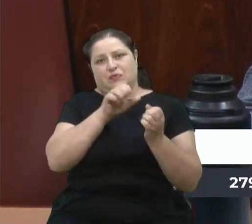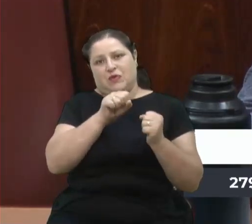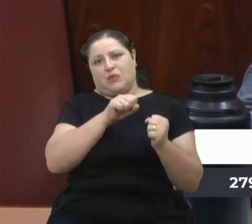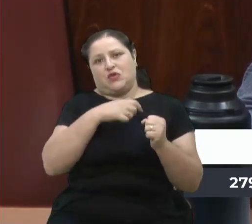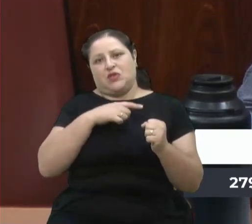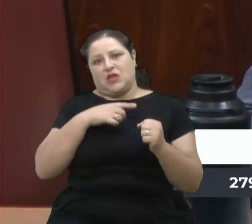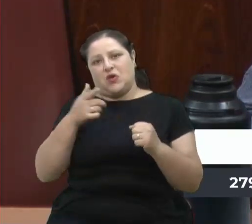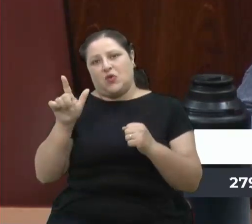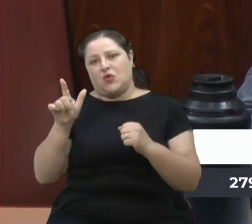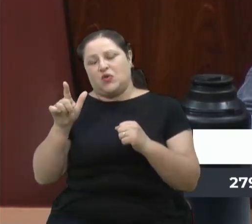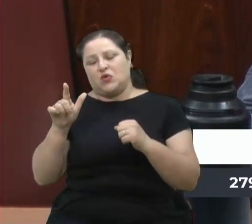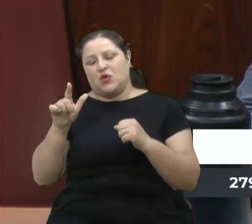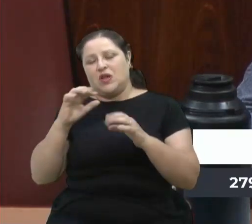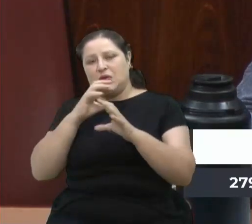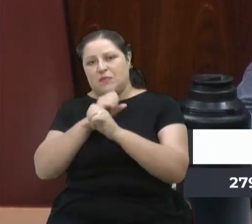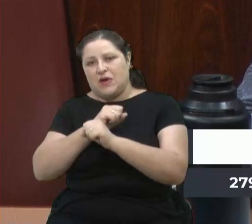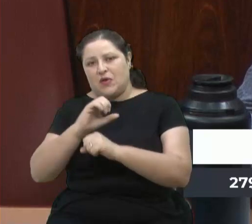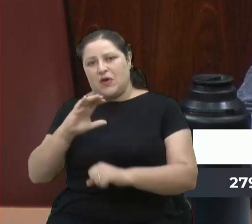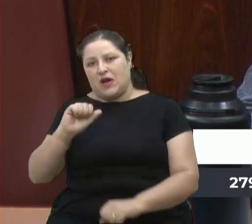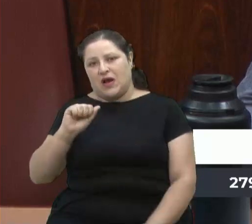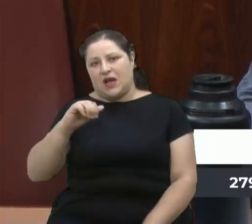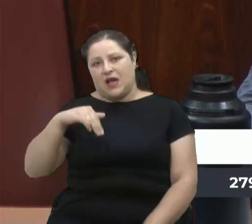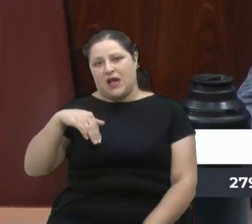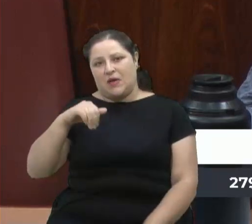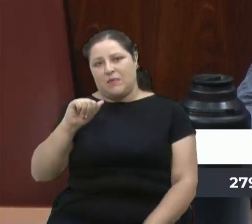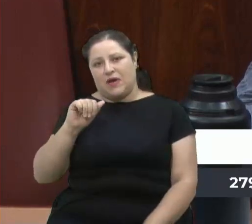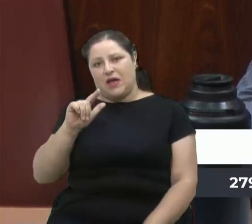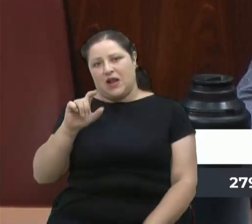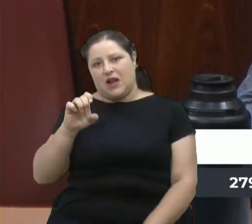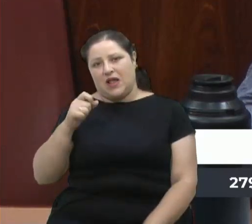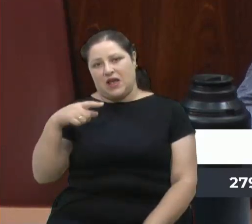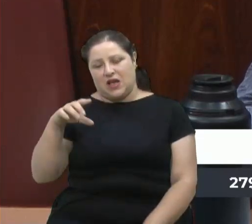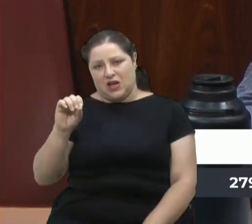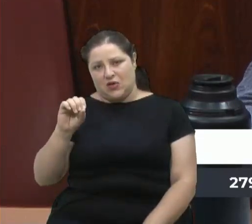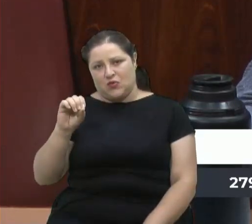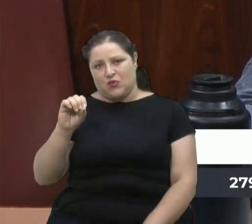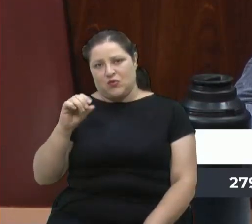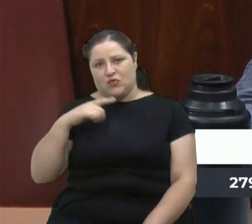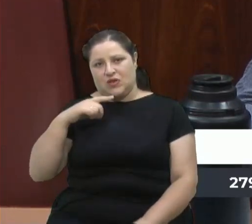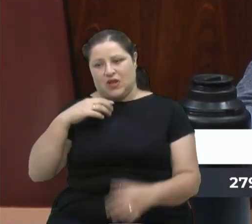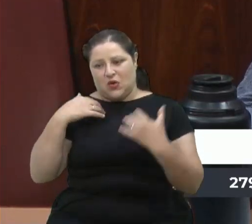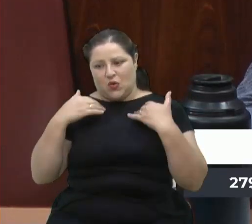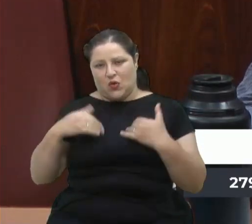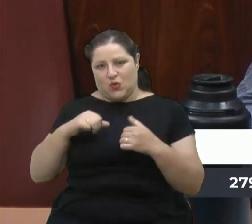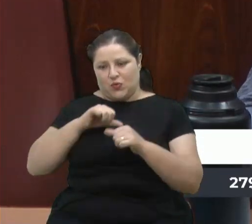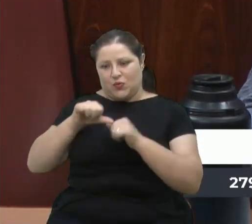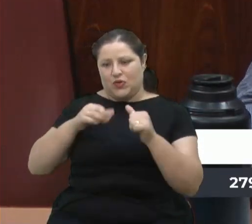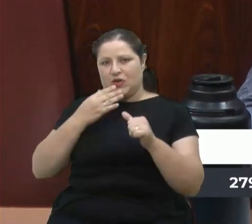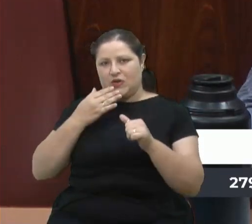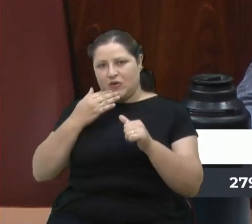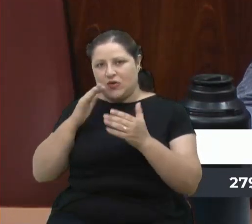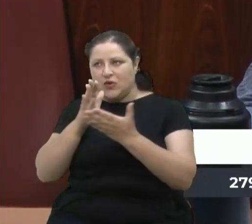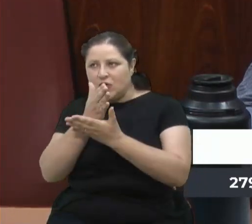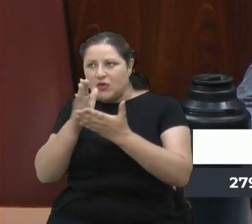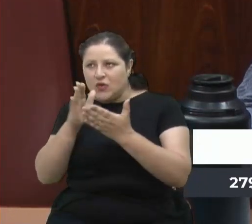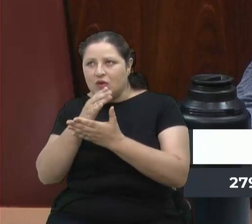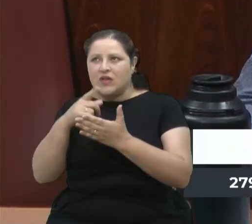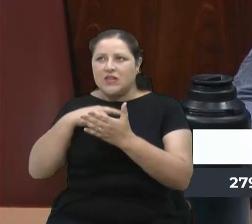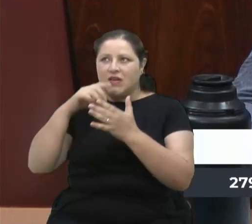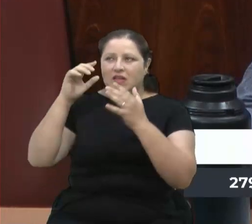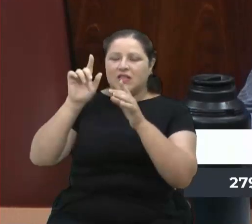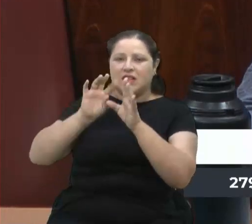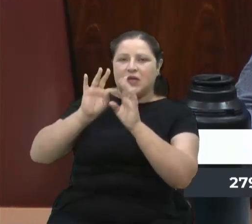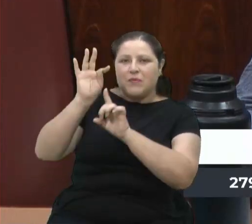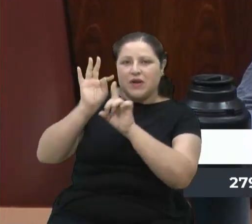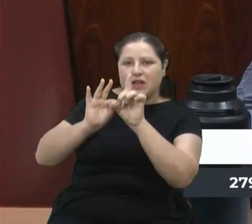camaleão, que muda de cor de acordo com a temperatura, o camaleão. E talvez algumas pessoas mudem de ideia